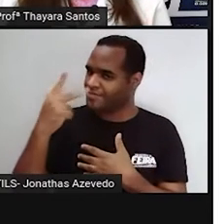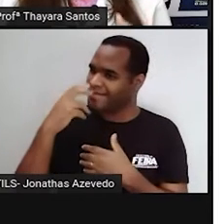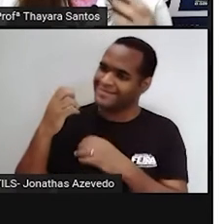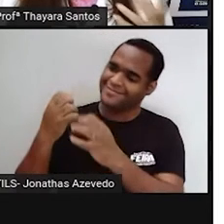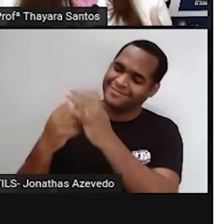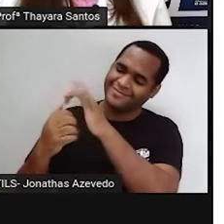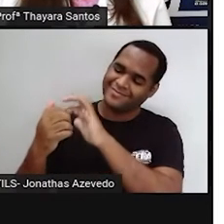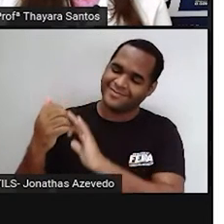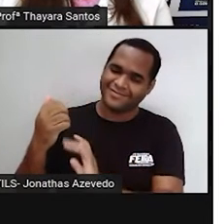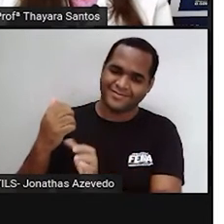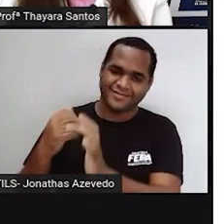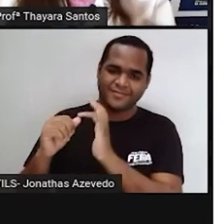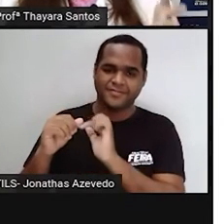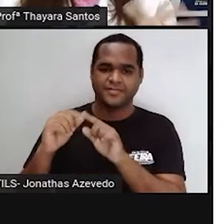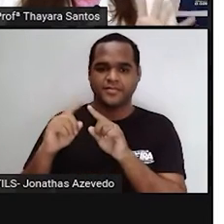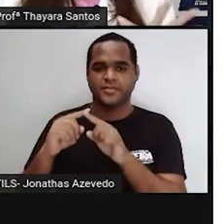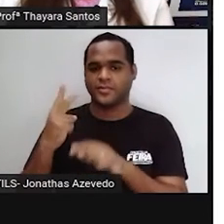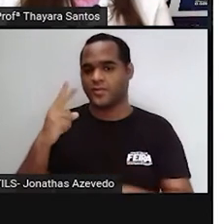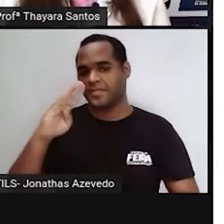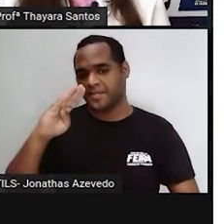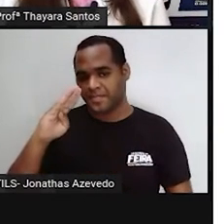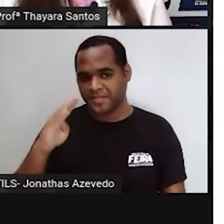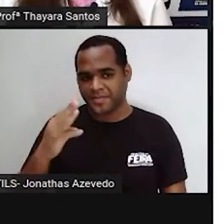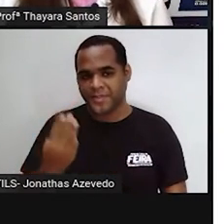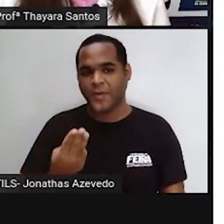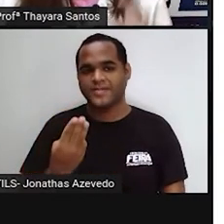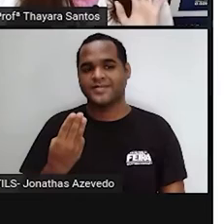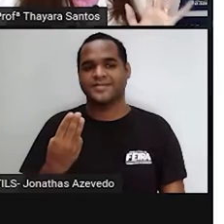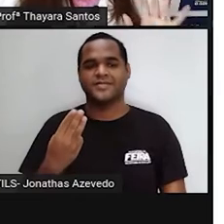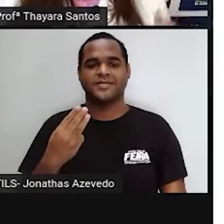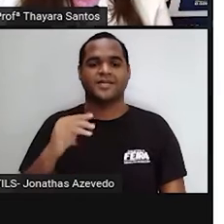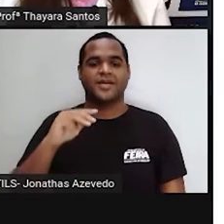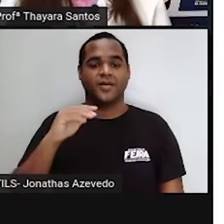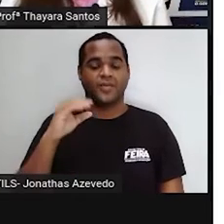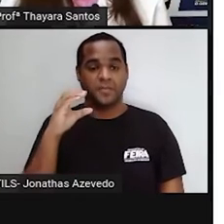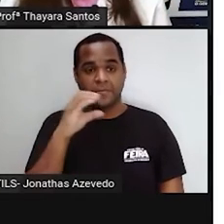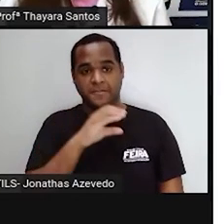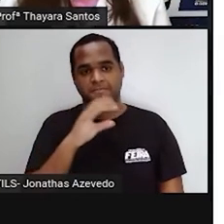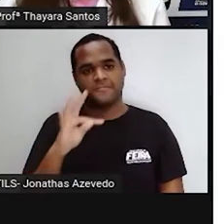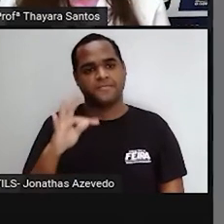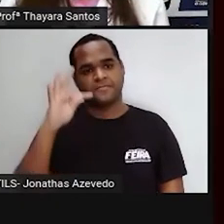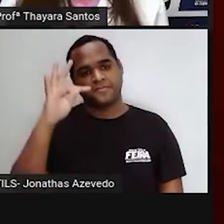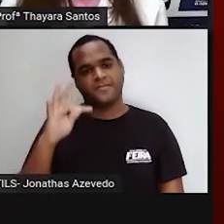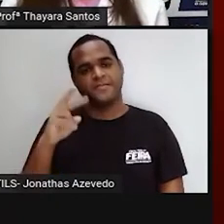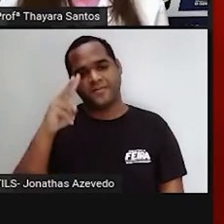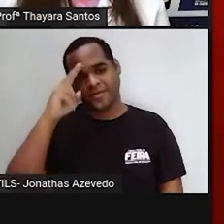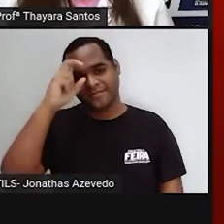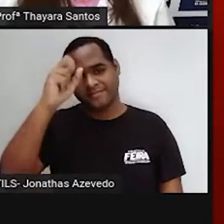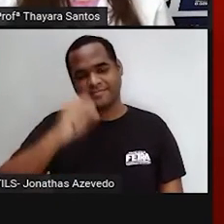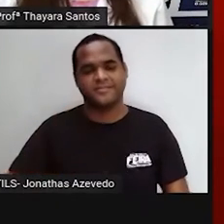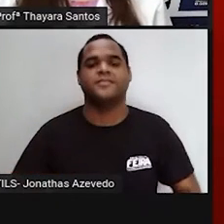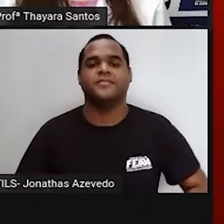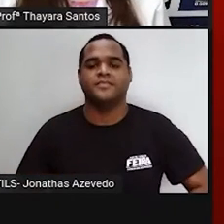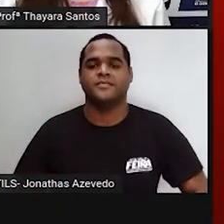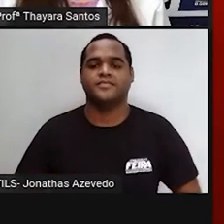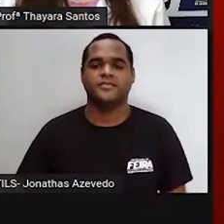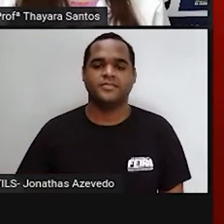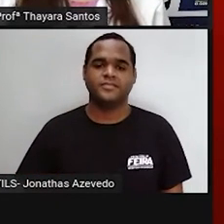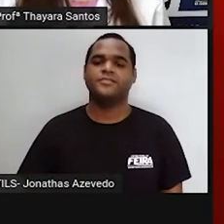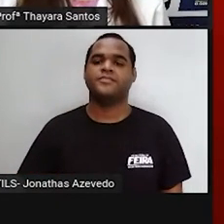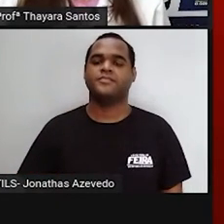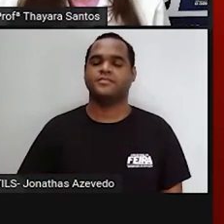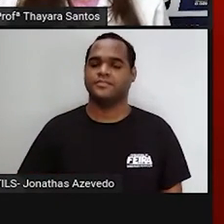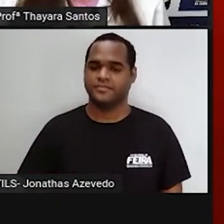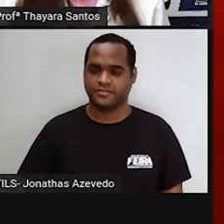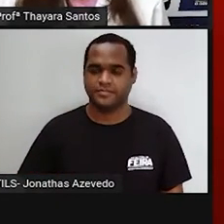região que a temperatura atinge 2 milhões de graus Celsius, mais ou menos. Então, aqui está uma ilustração